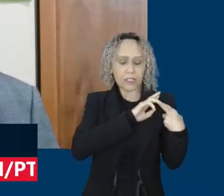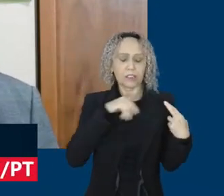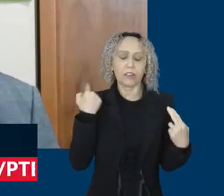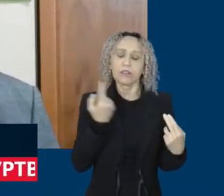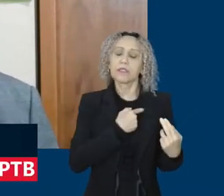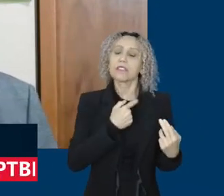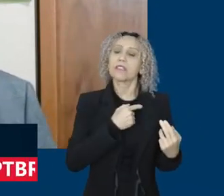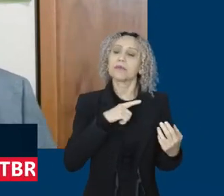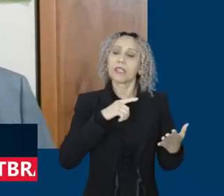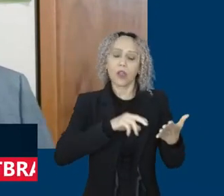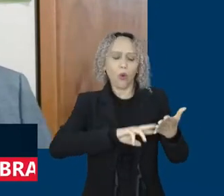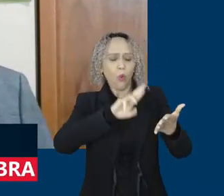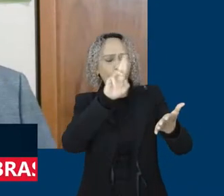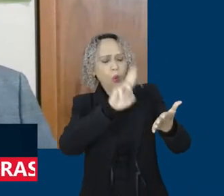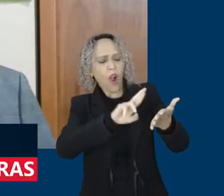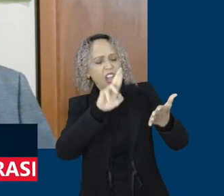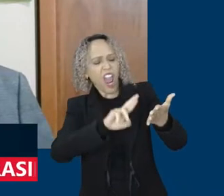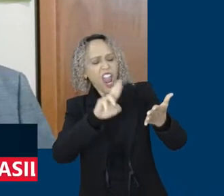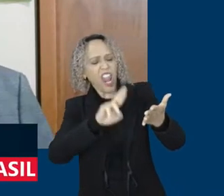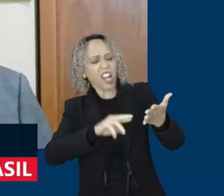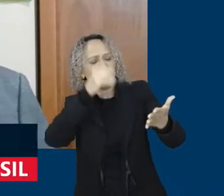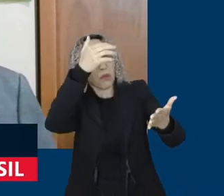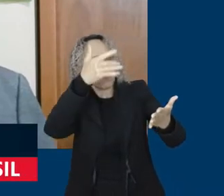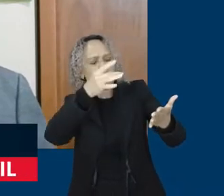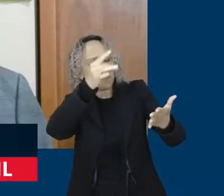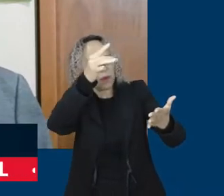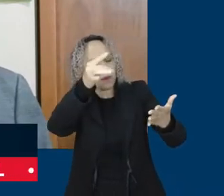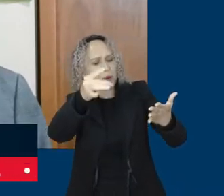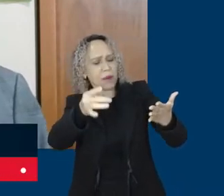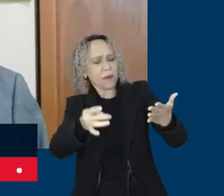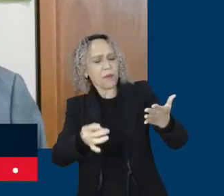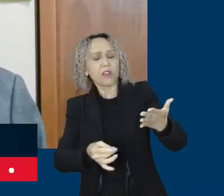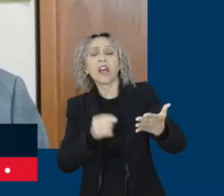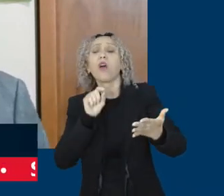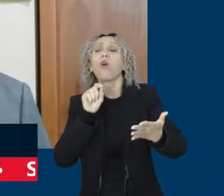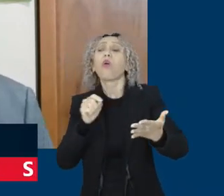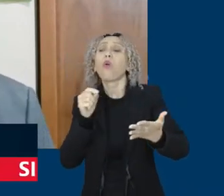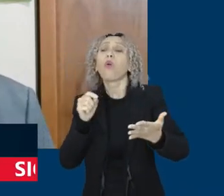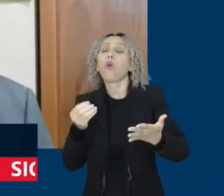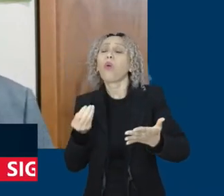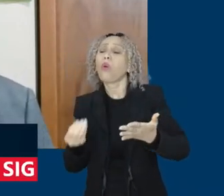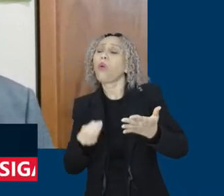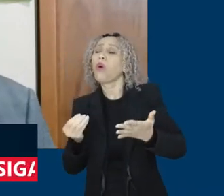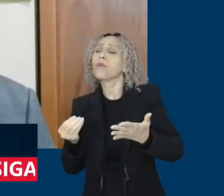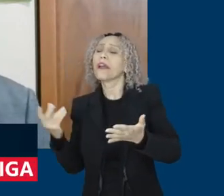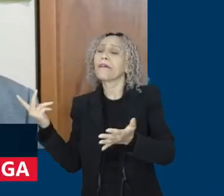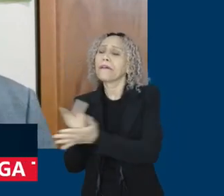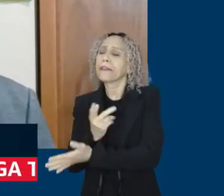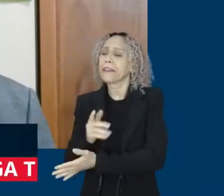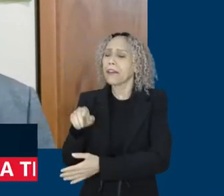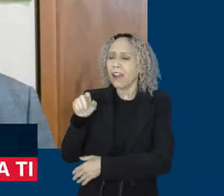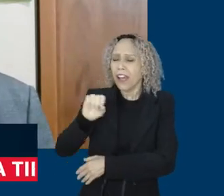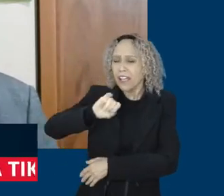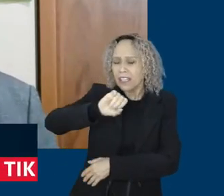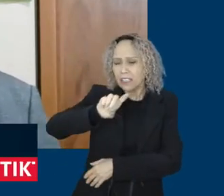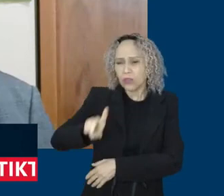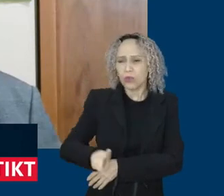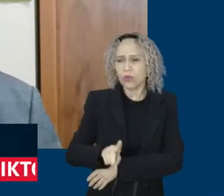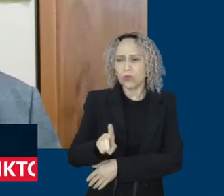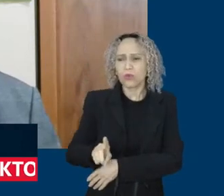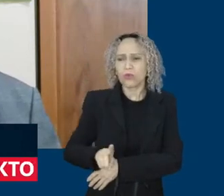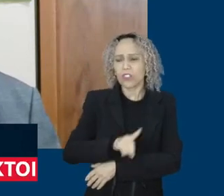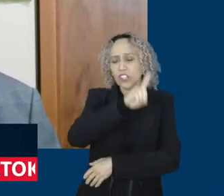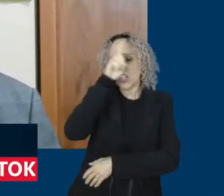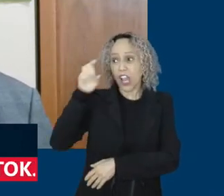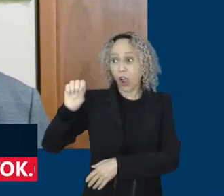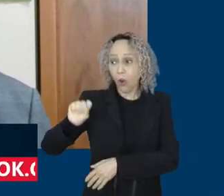que mostre como foi todo esse procedimento para se tentar golpear a democracia no Brasil. Então, esse